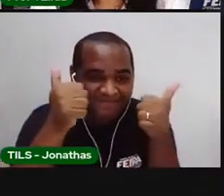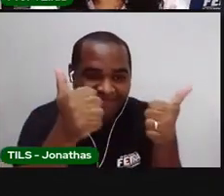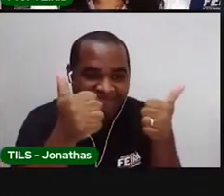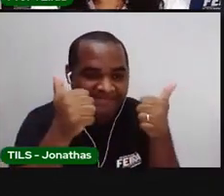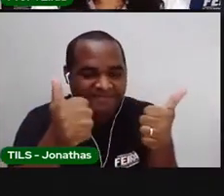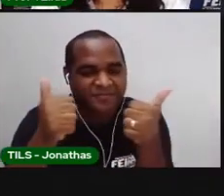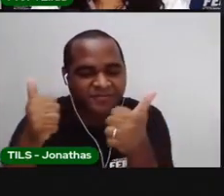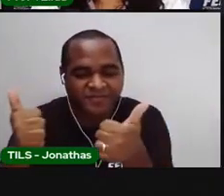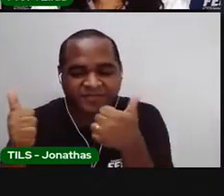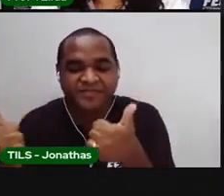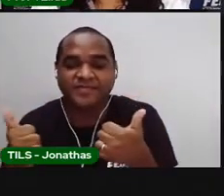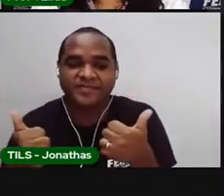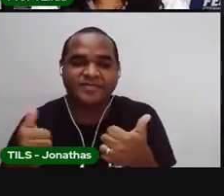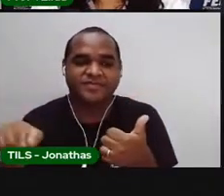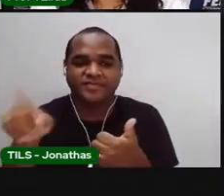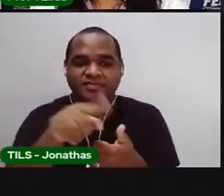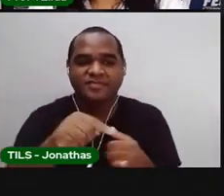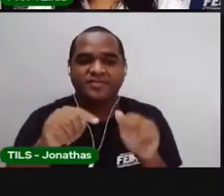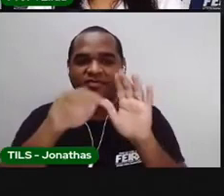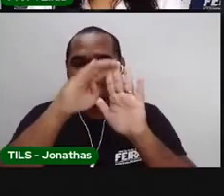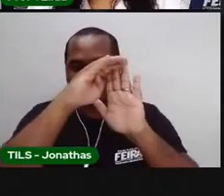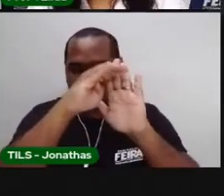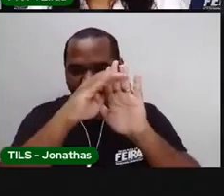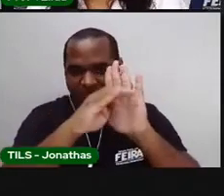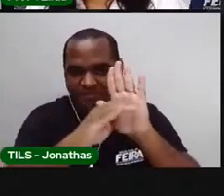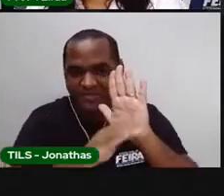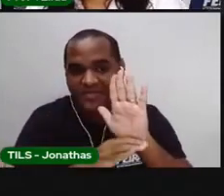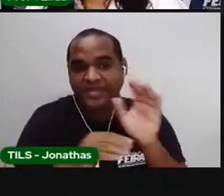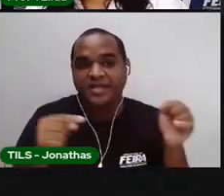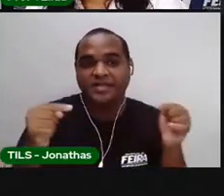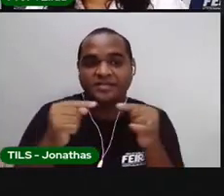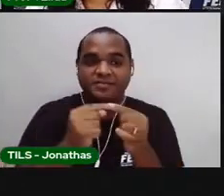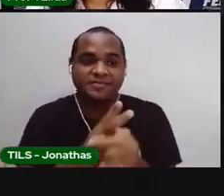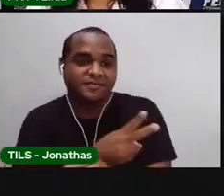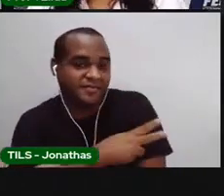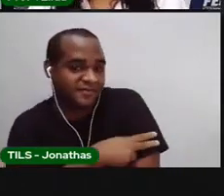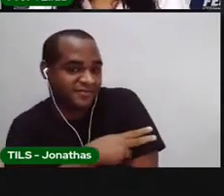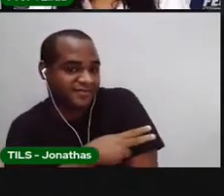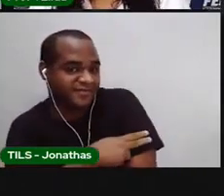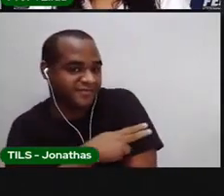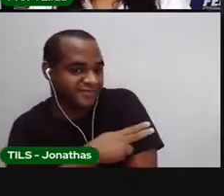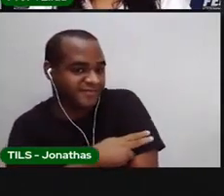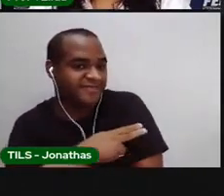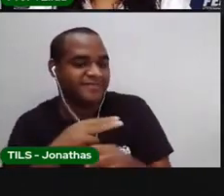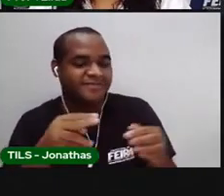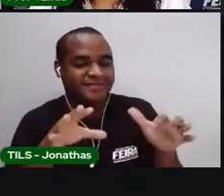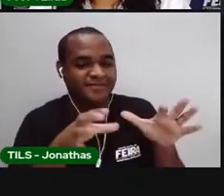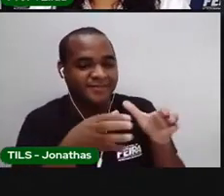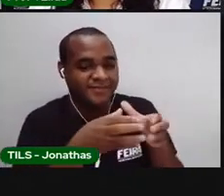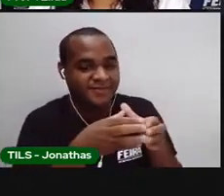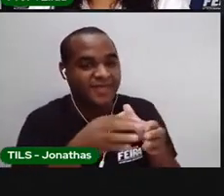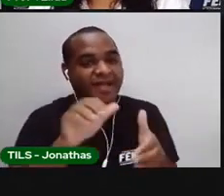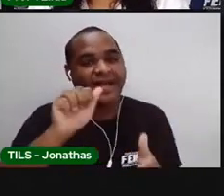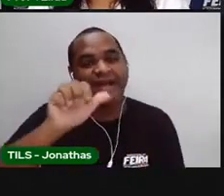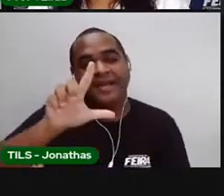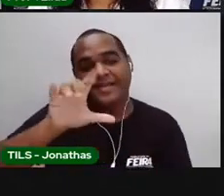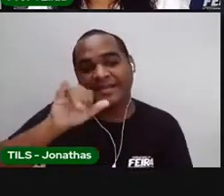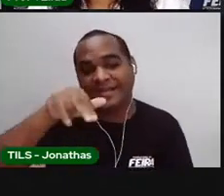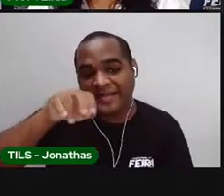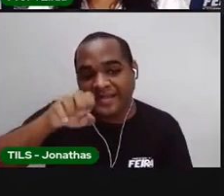Vamos ver outro modelo de lista. Turma do segundo ano. Aline,